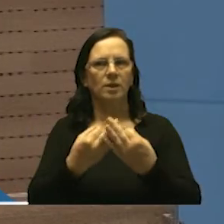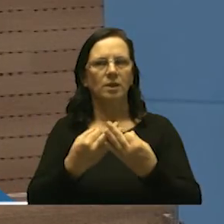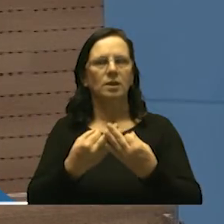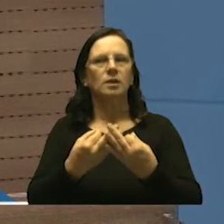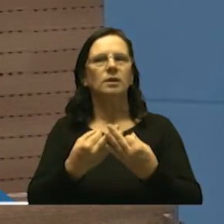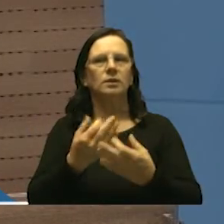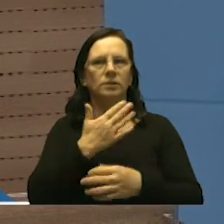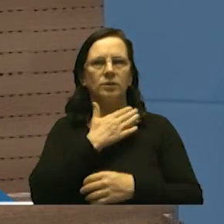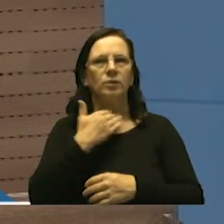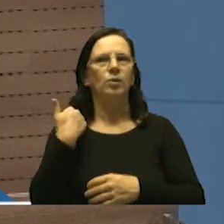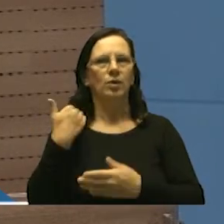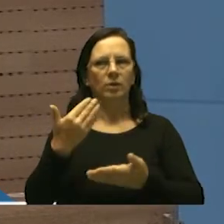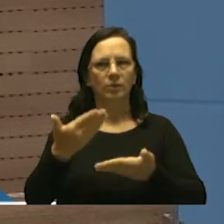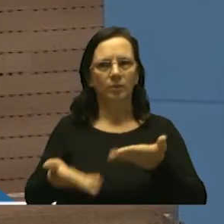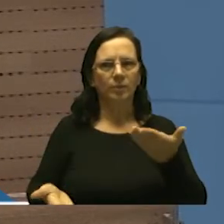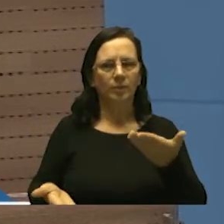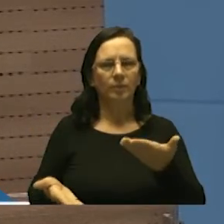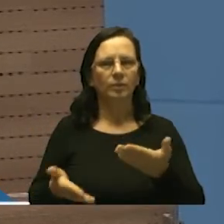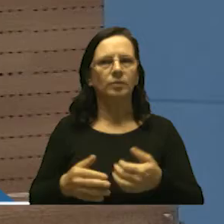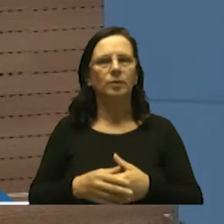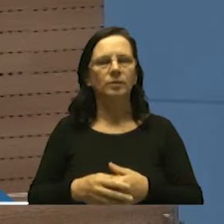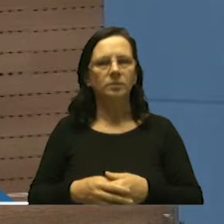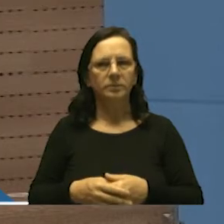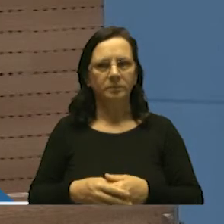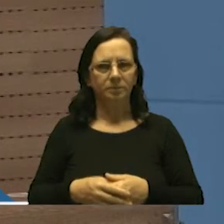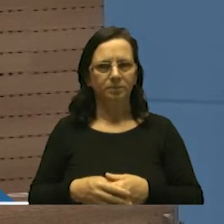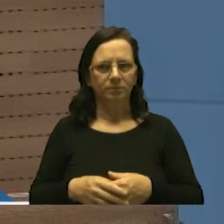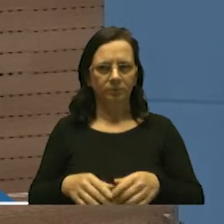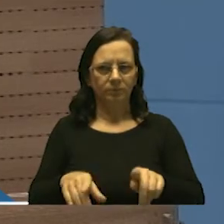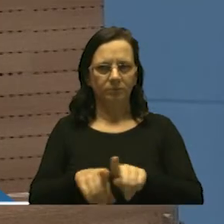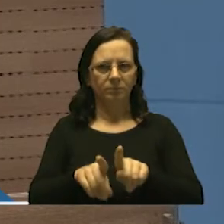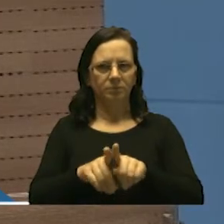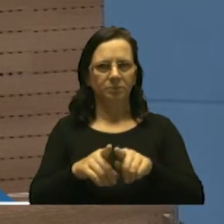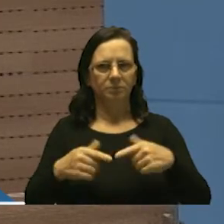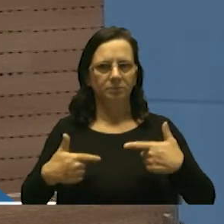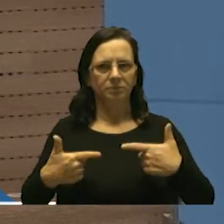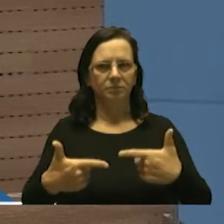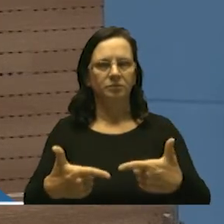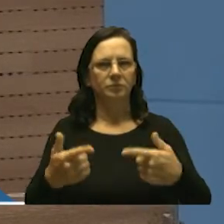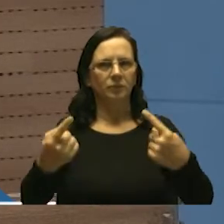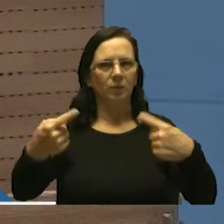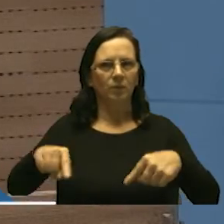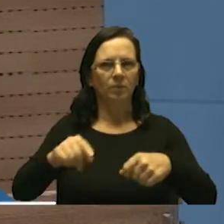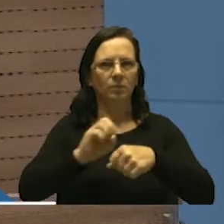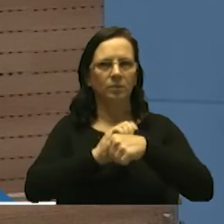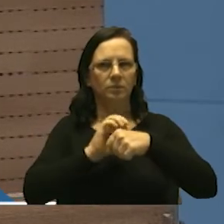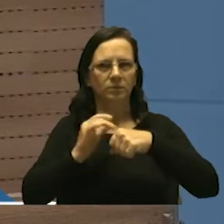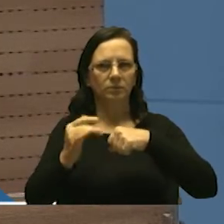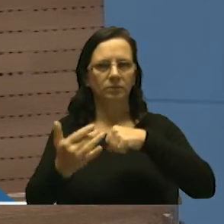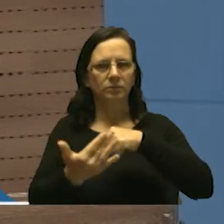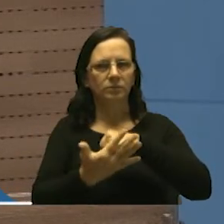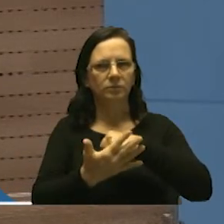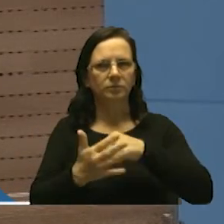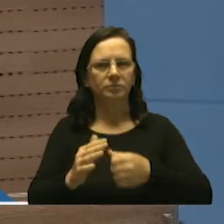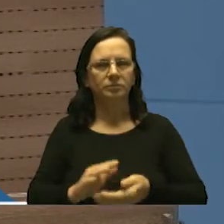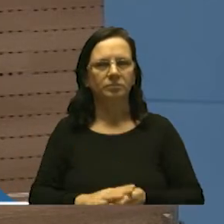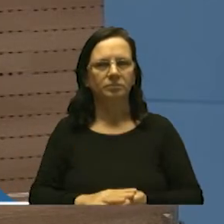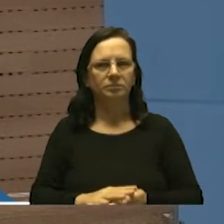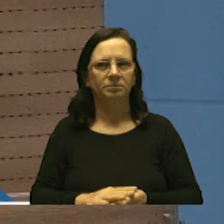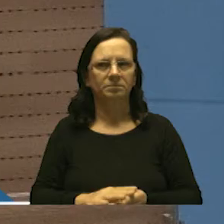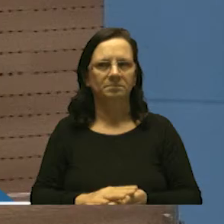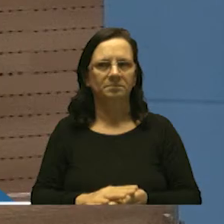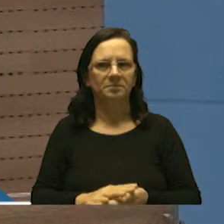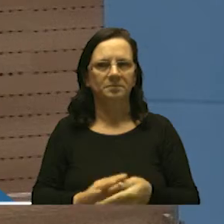querido nesta crise neste combate nesta luta contra o coronavírus mas não poderia deixar de